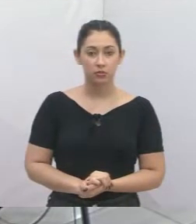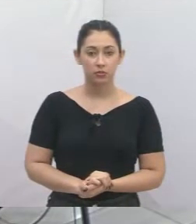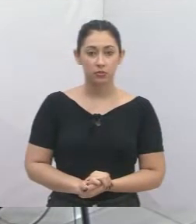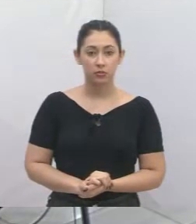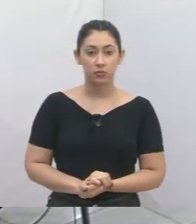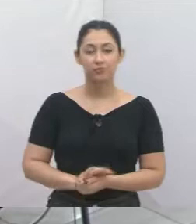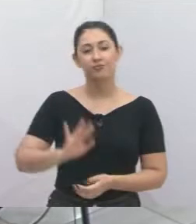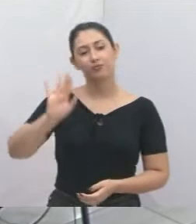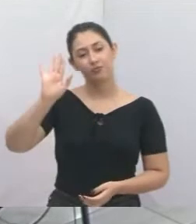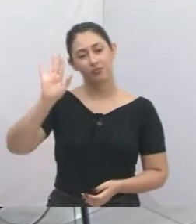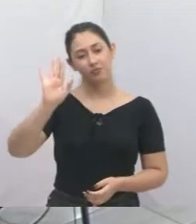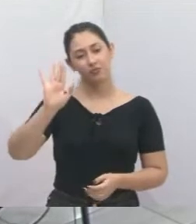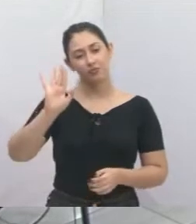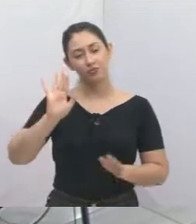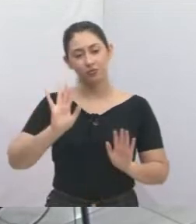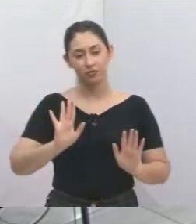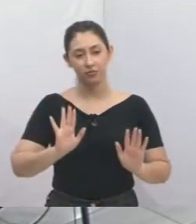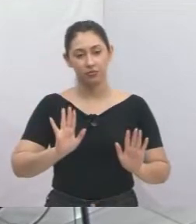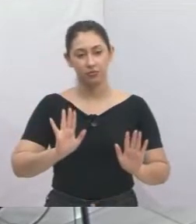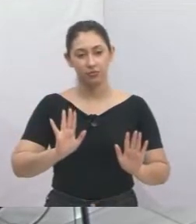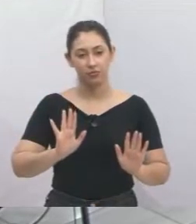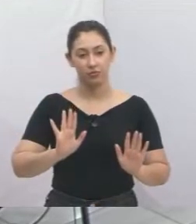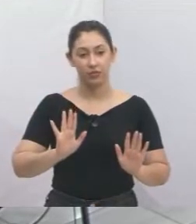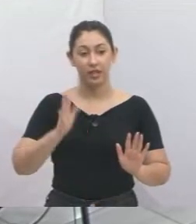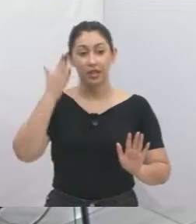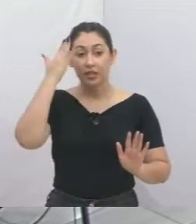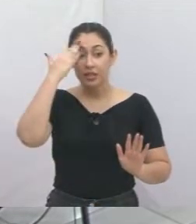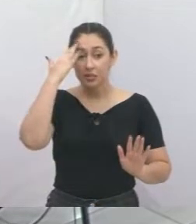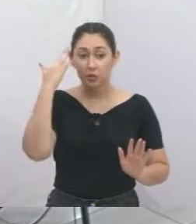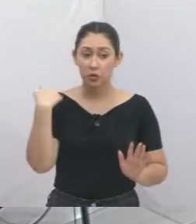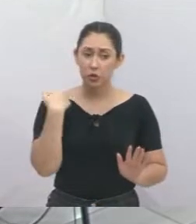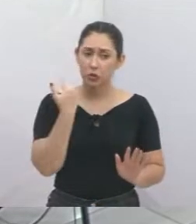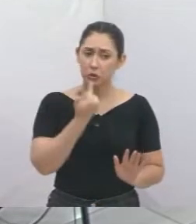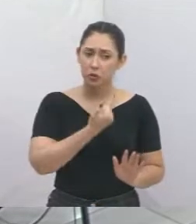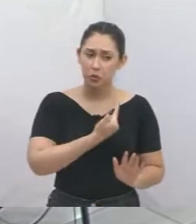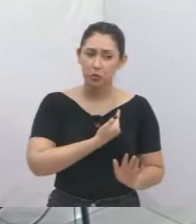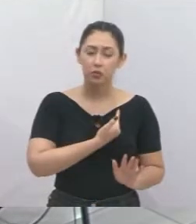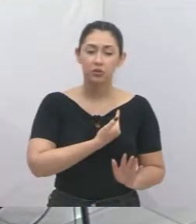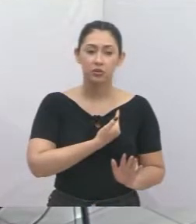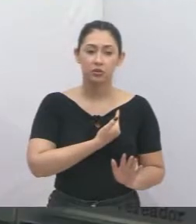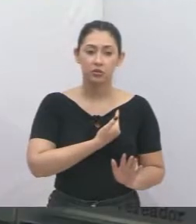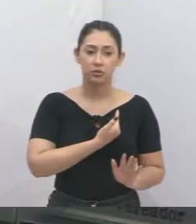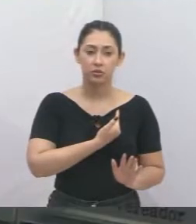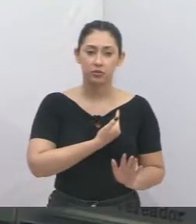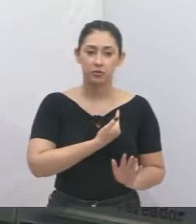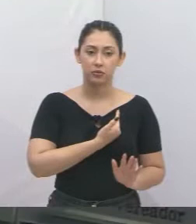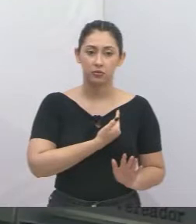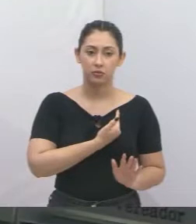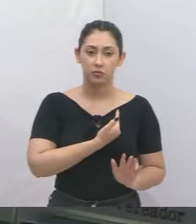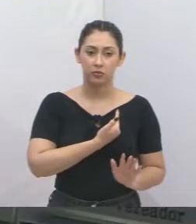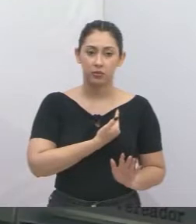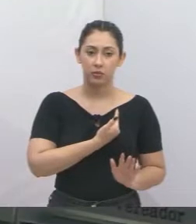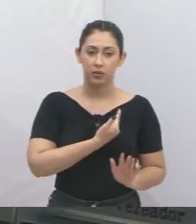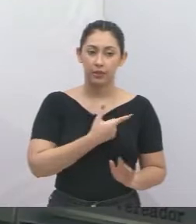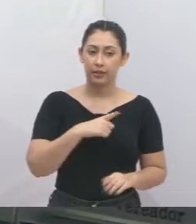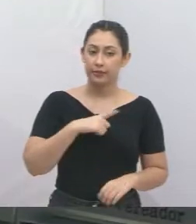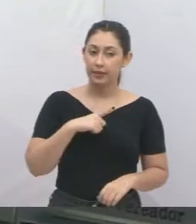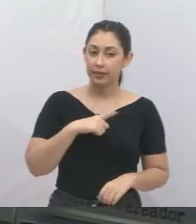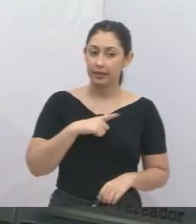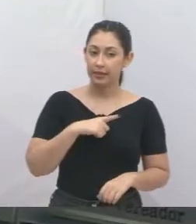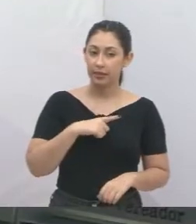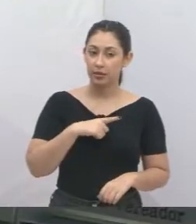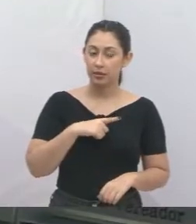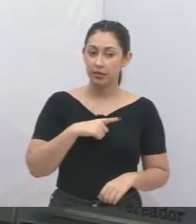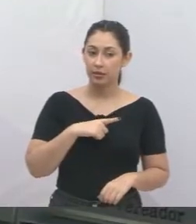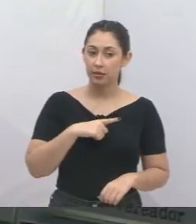Pela ordem, senhor presidente, tendo em vista que nós estamos aí prestes a ter um feriado, na verdade,